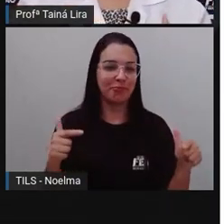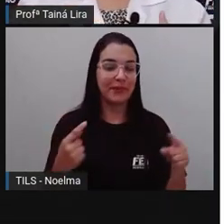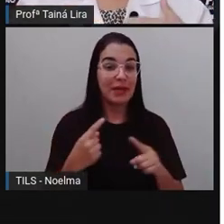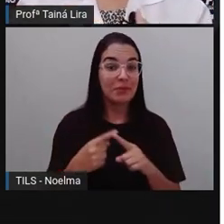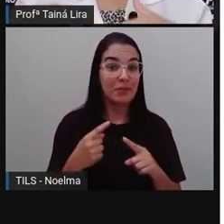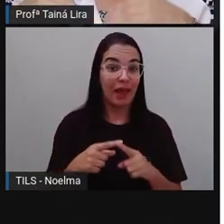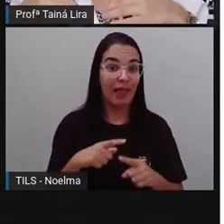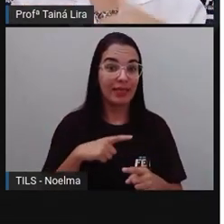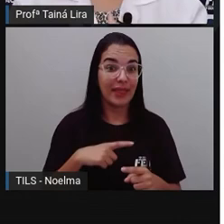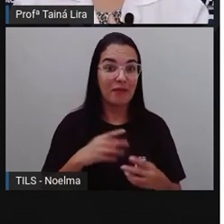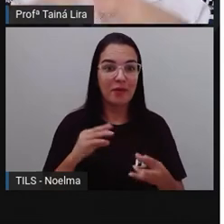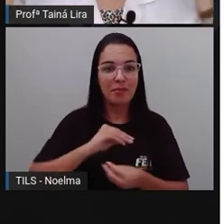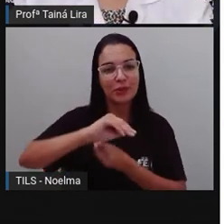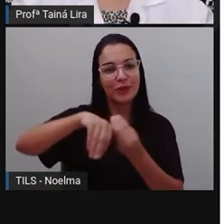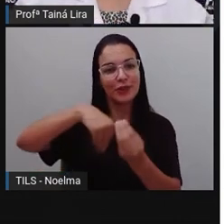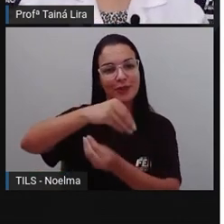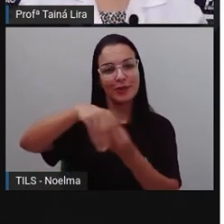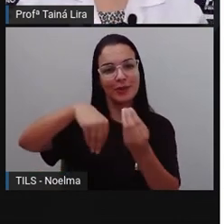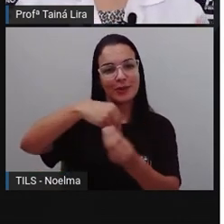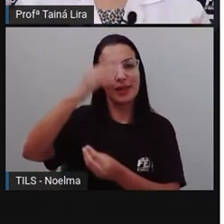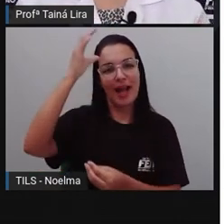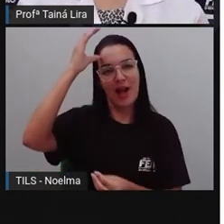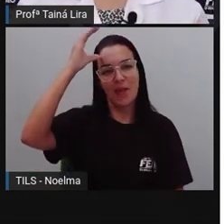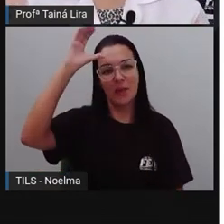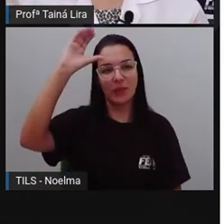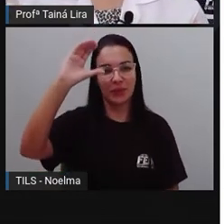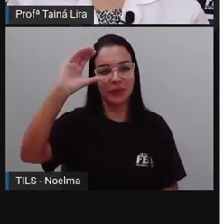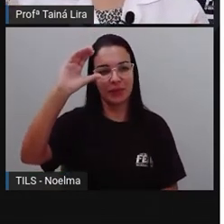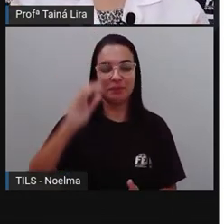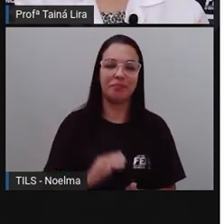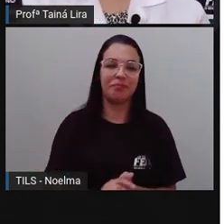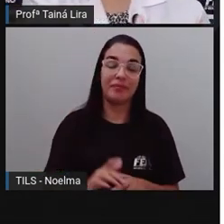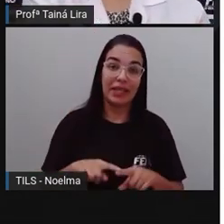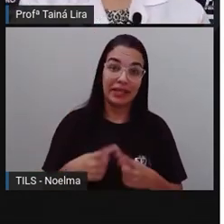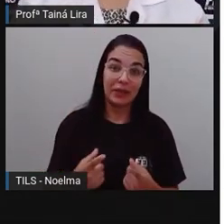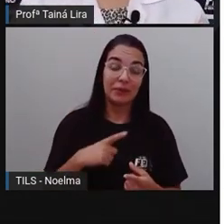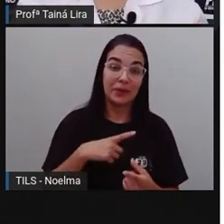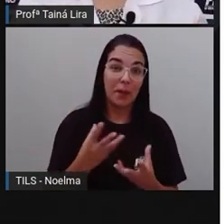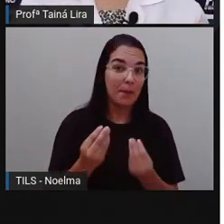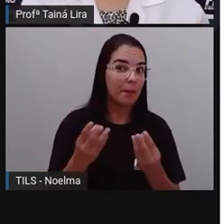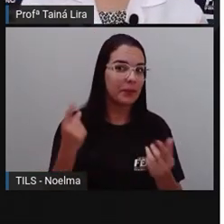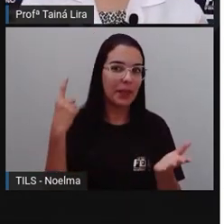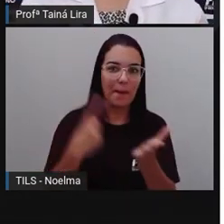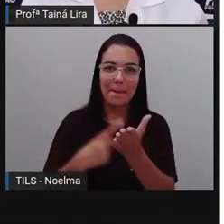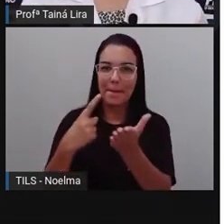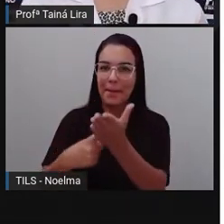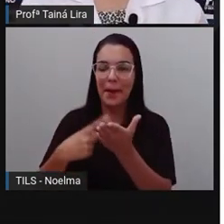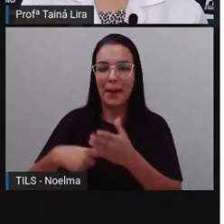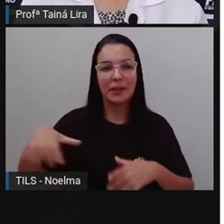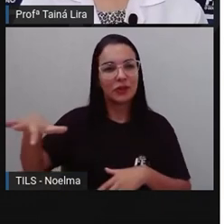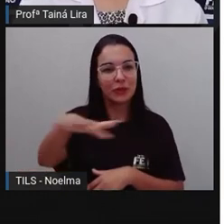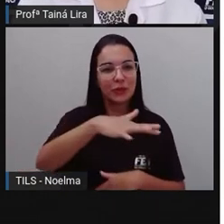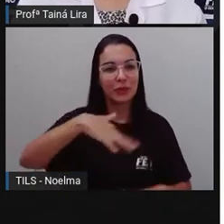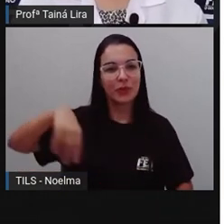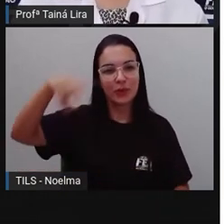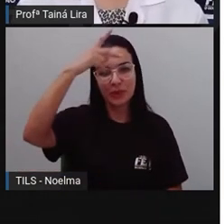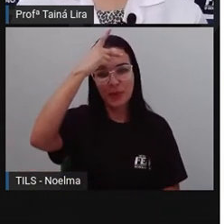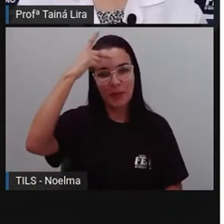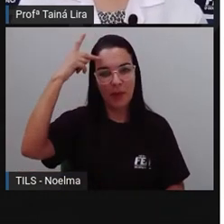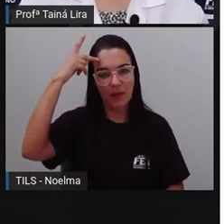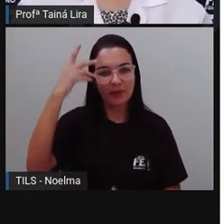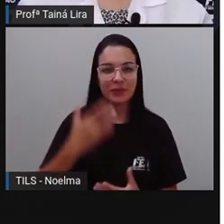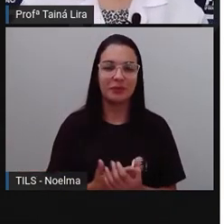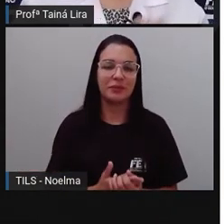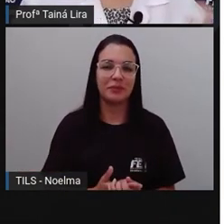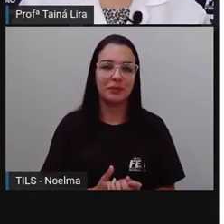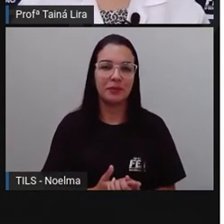porque, né? Somos misturados, né? Então, nós temos marcas de todos esses povos, tá bom? Olha lá,